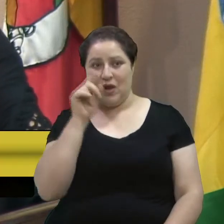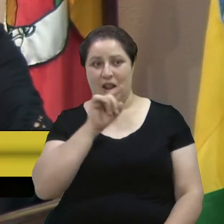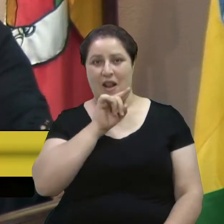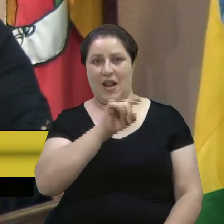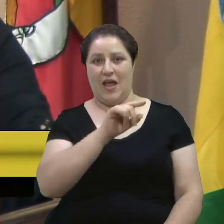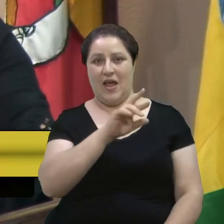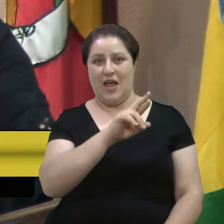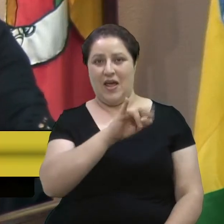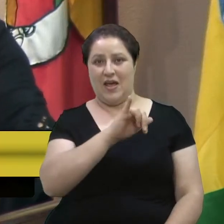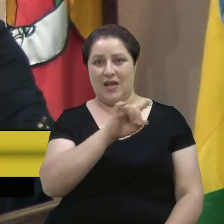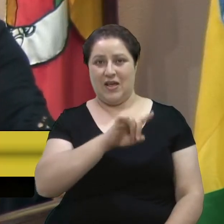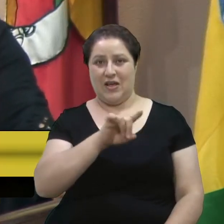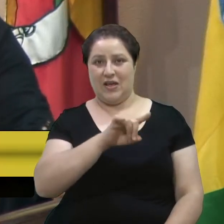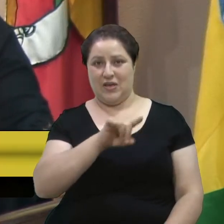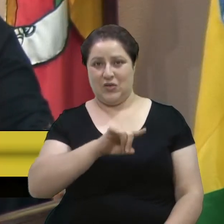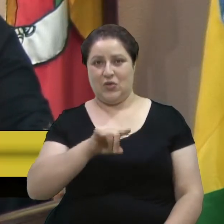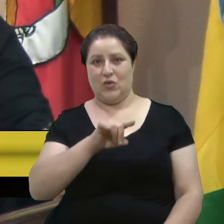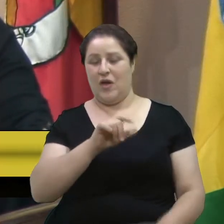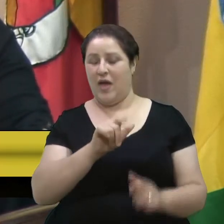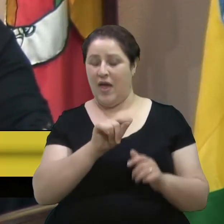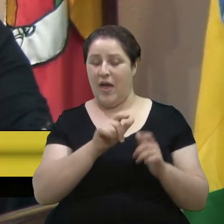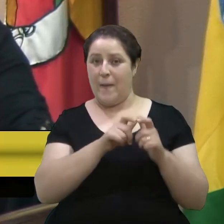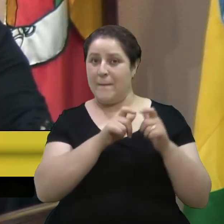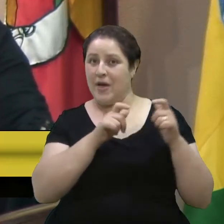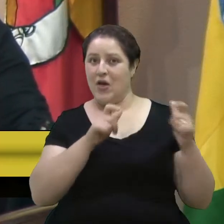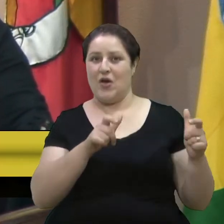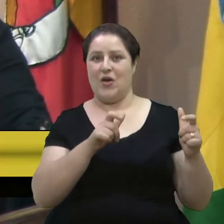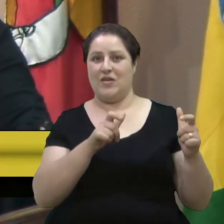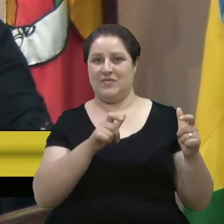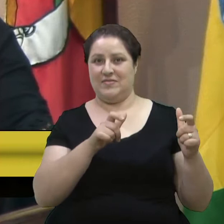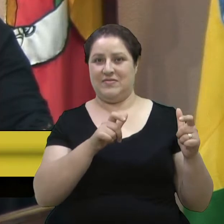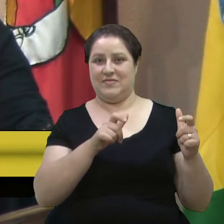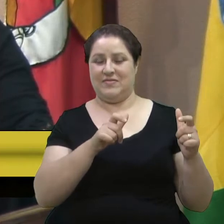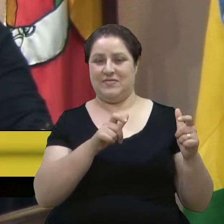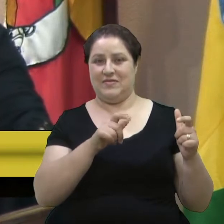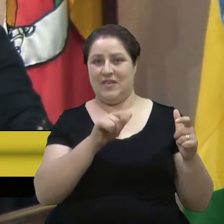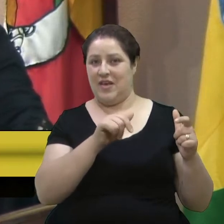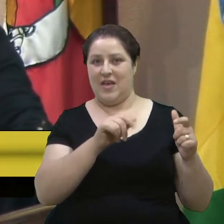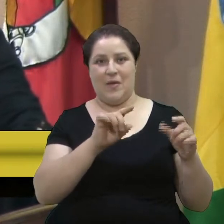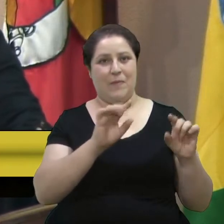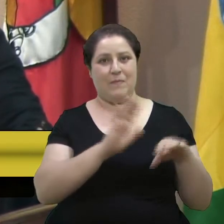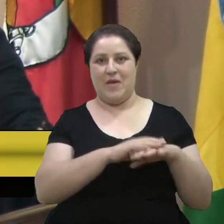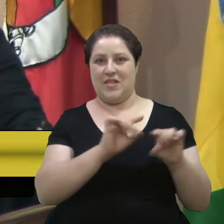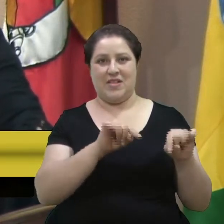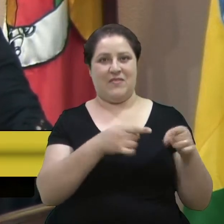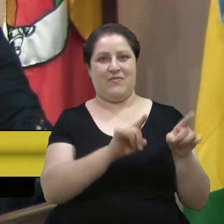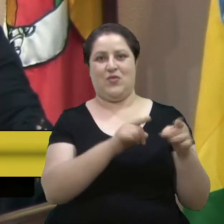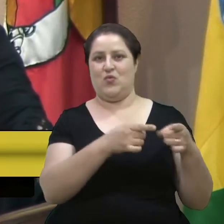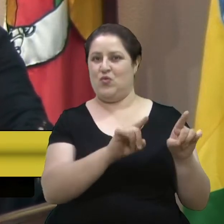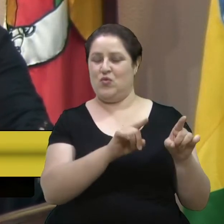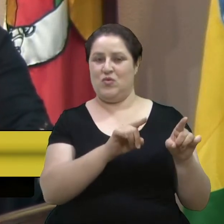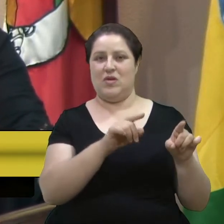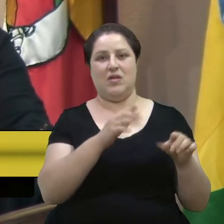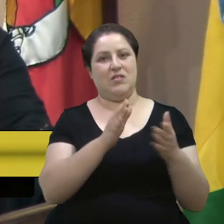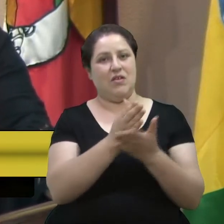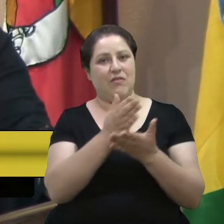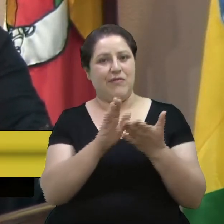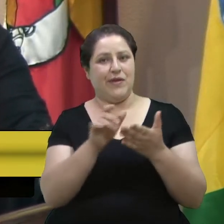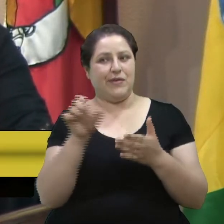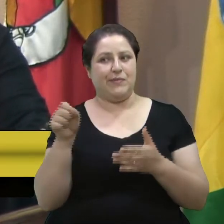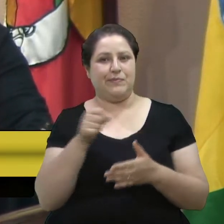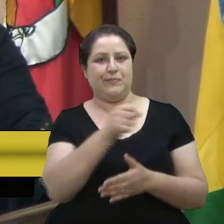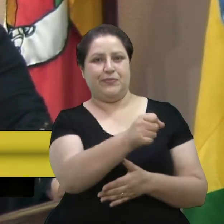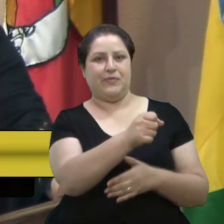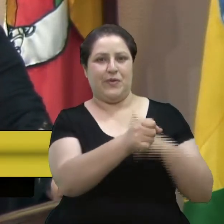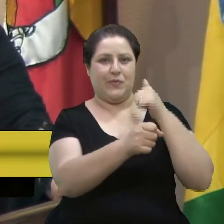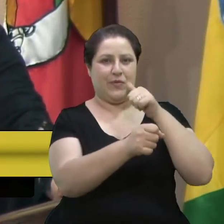RISSO era a maior das subprefeituras, era um desafio maior. E talvez colocar aí uma mulher, talvez fosse um